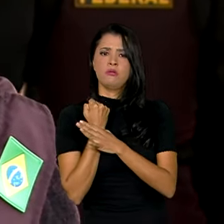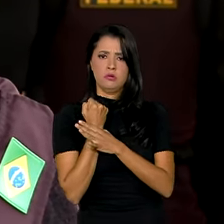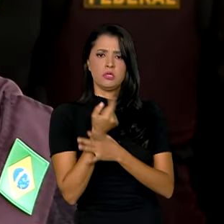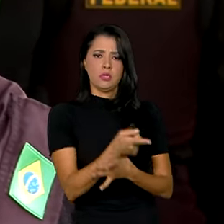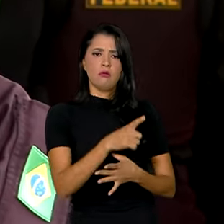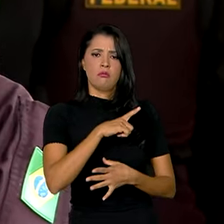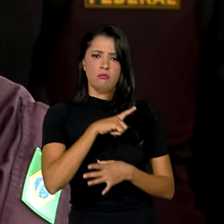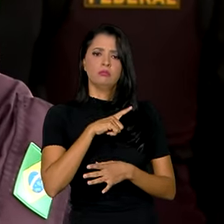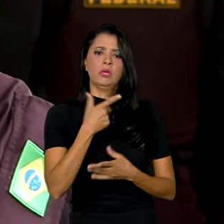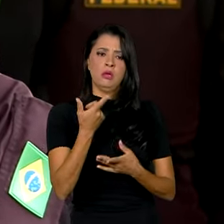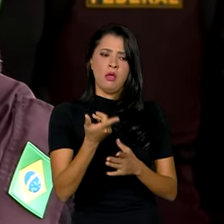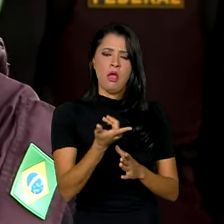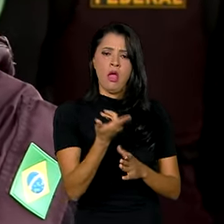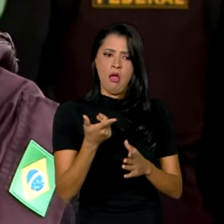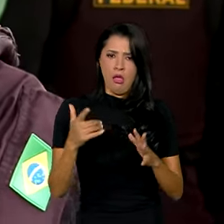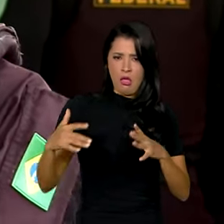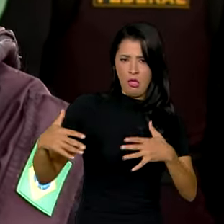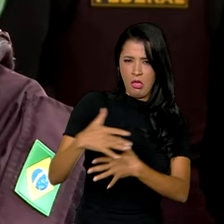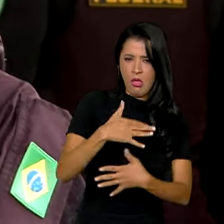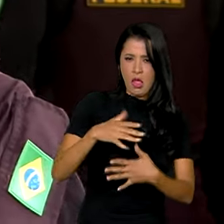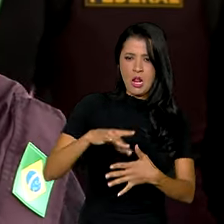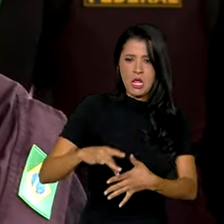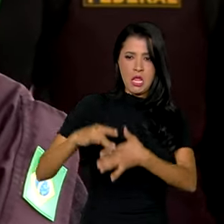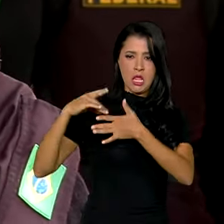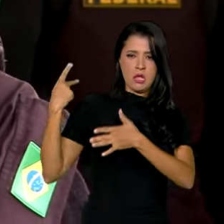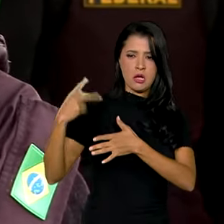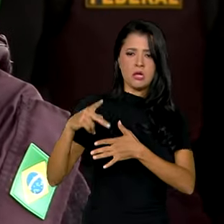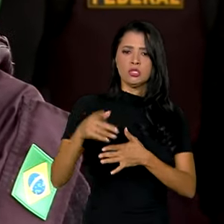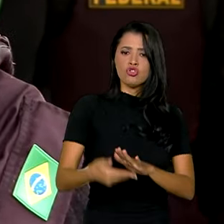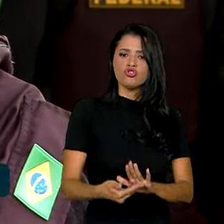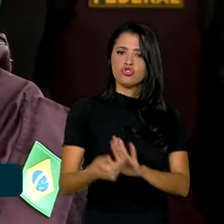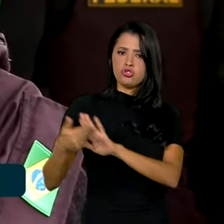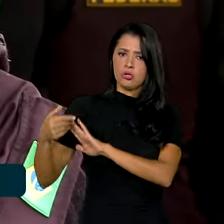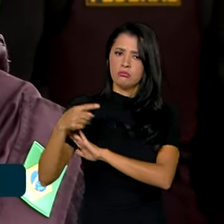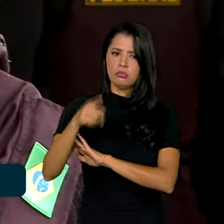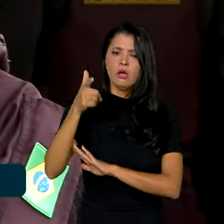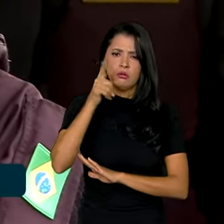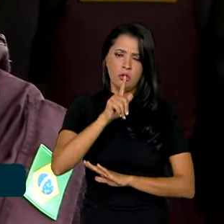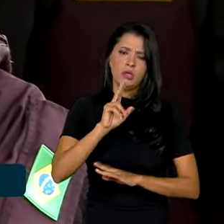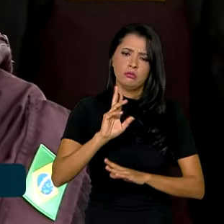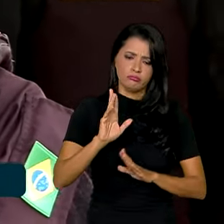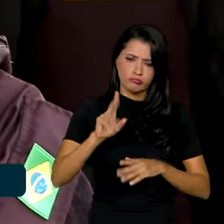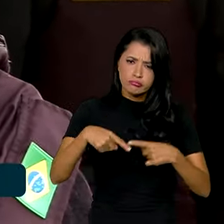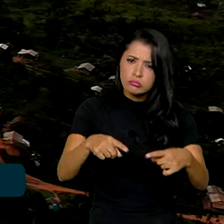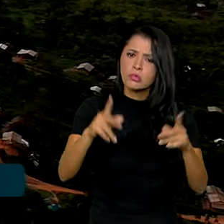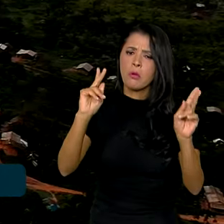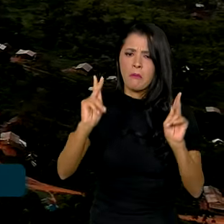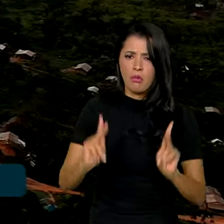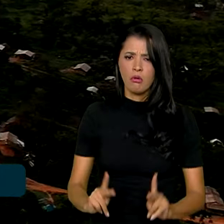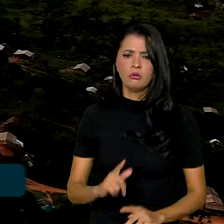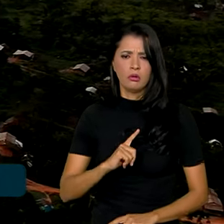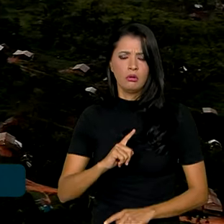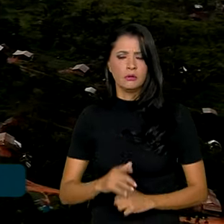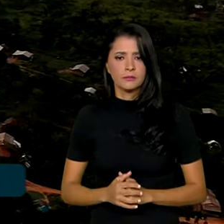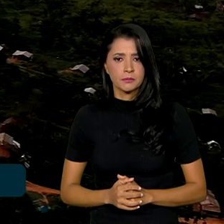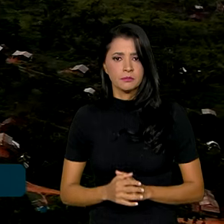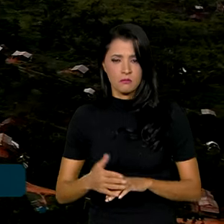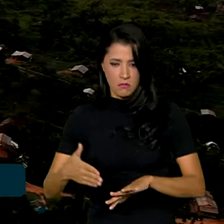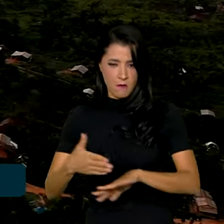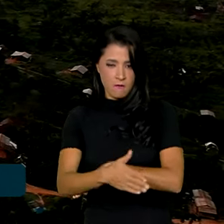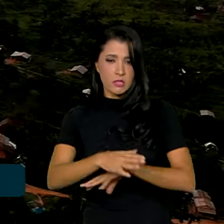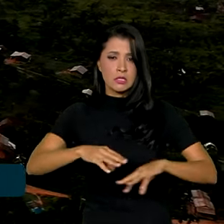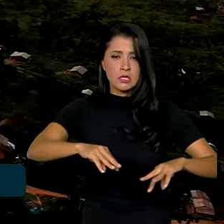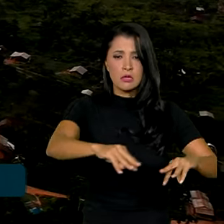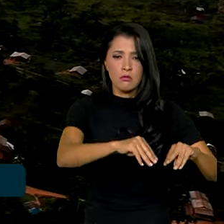tirando de circulação as principais lideranças, para que a operação ocorra de uma forma pacífica. Além da invasão de terra